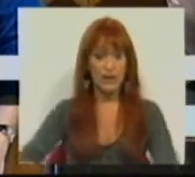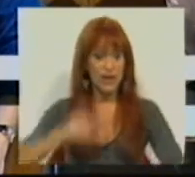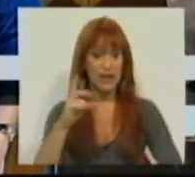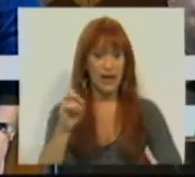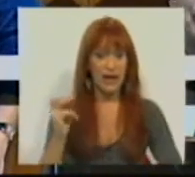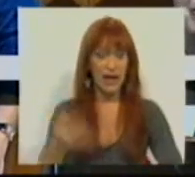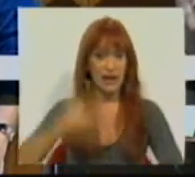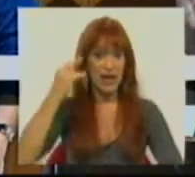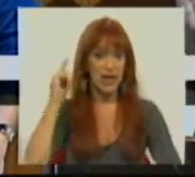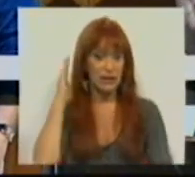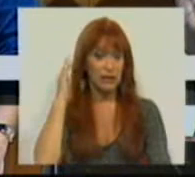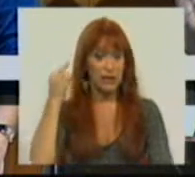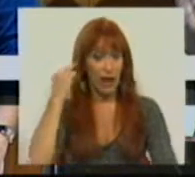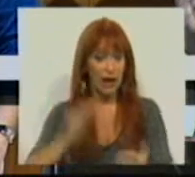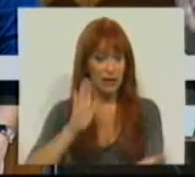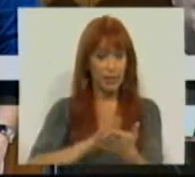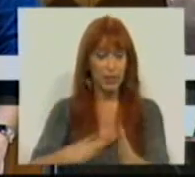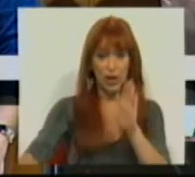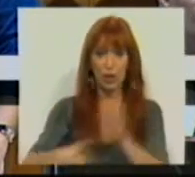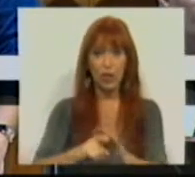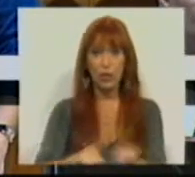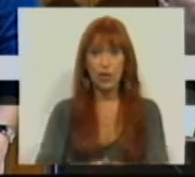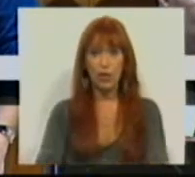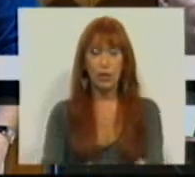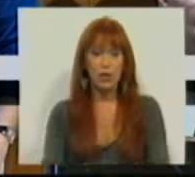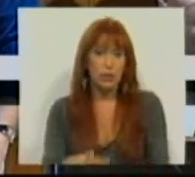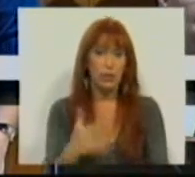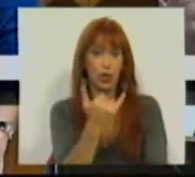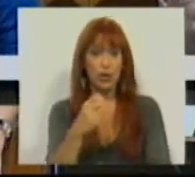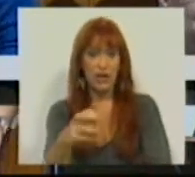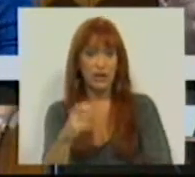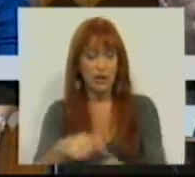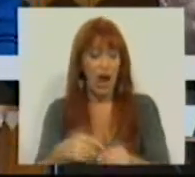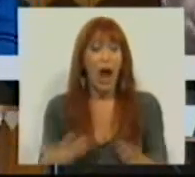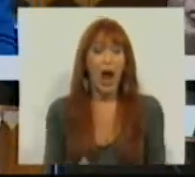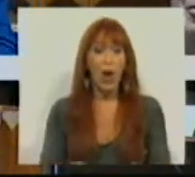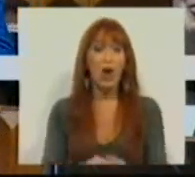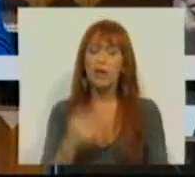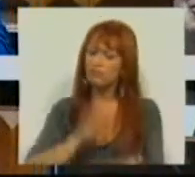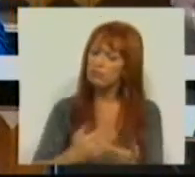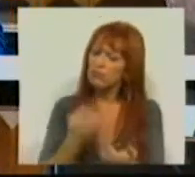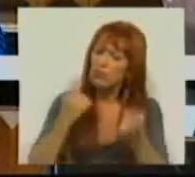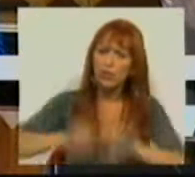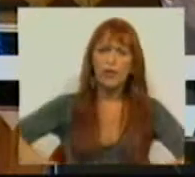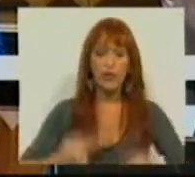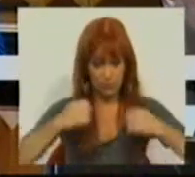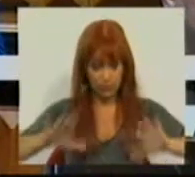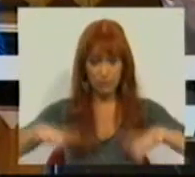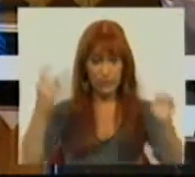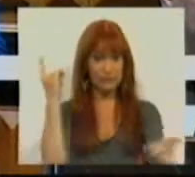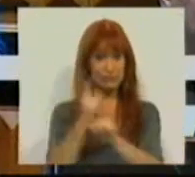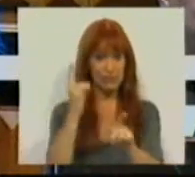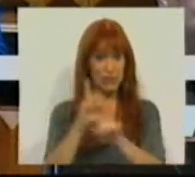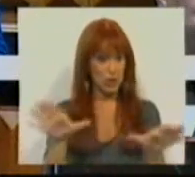depois da sua publicação, a Lei 11A de 2013 é agora reinterpretada por iniciativa dos